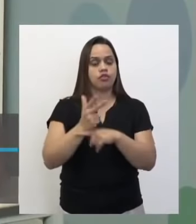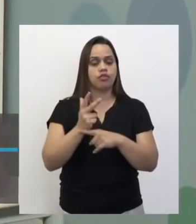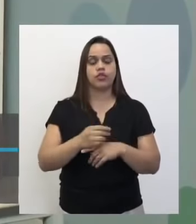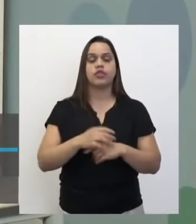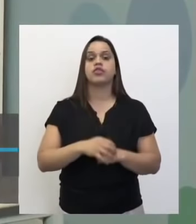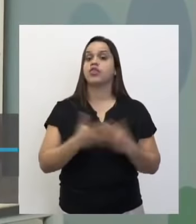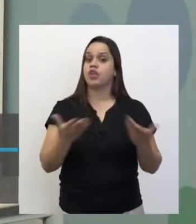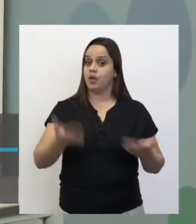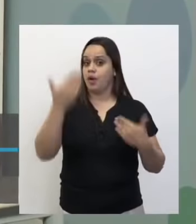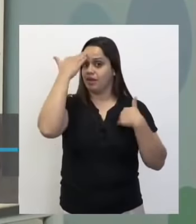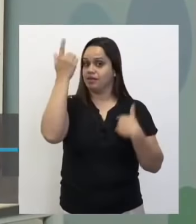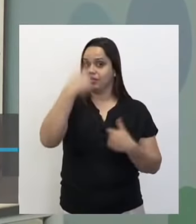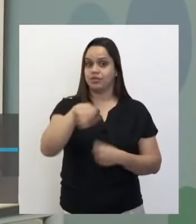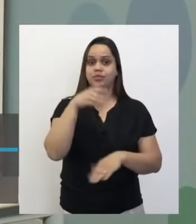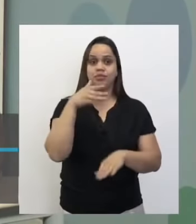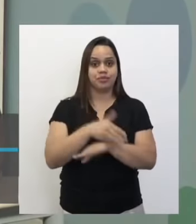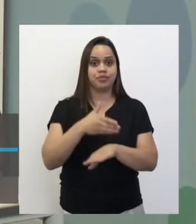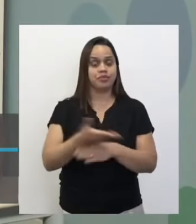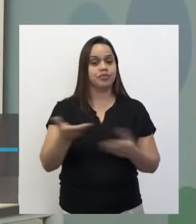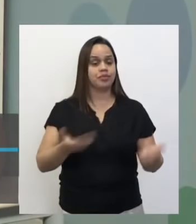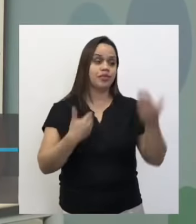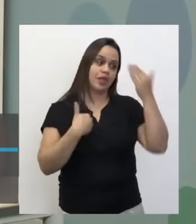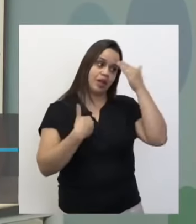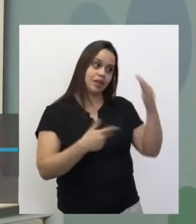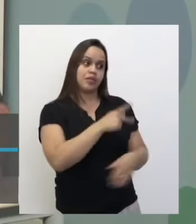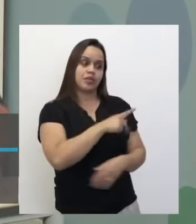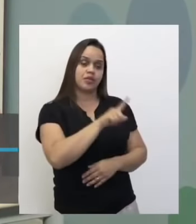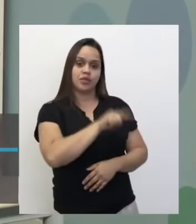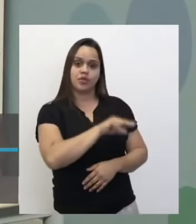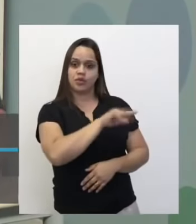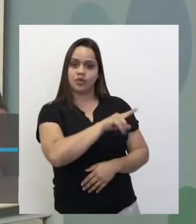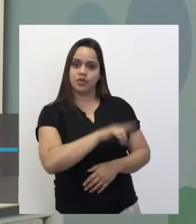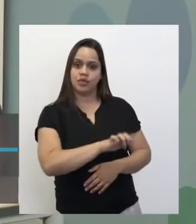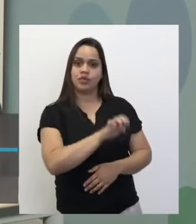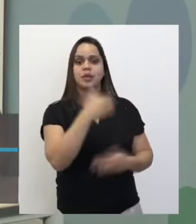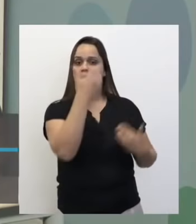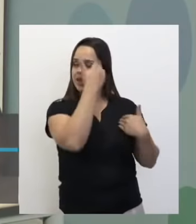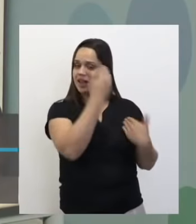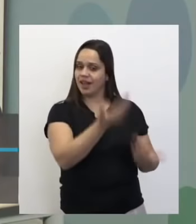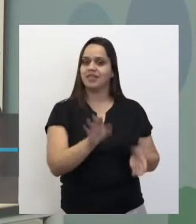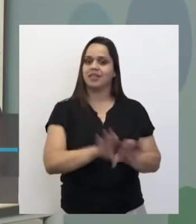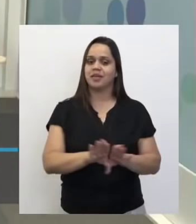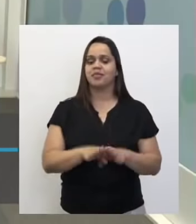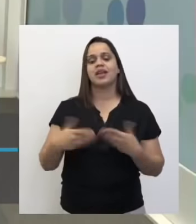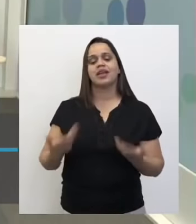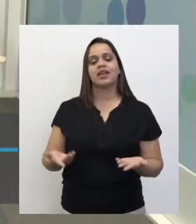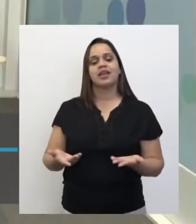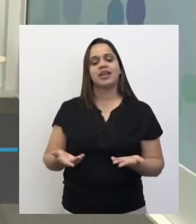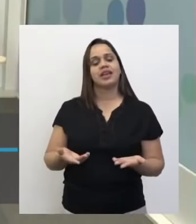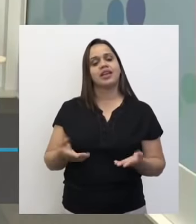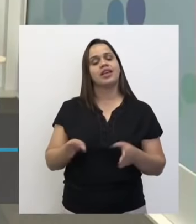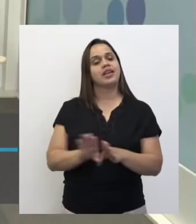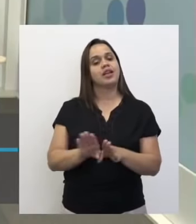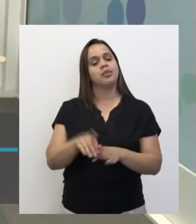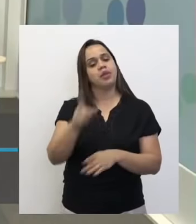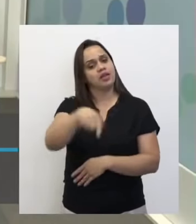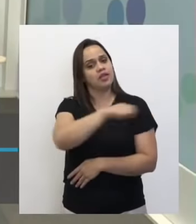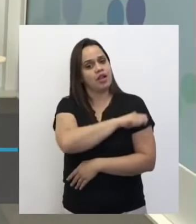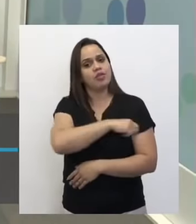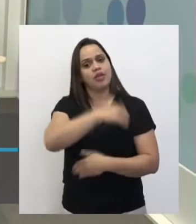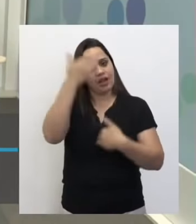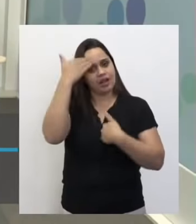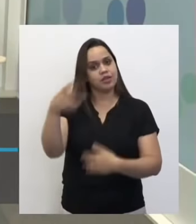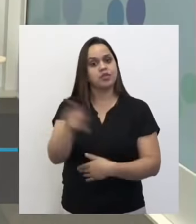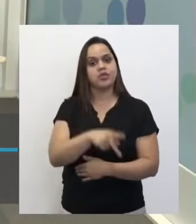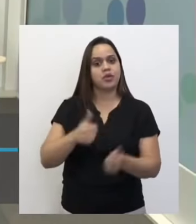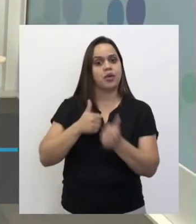Eu agradeço aí a participação de vocês, agradeço a professora Luize, né, professora? agradeço, professor Antônio, e também aos estudantes e